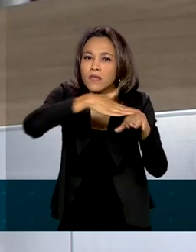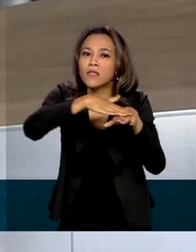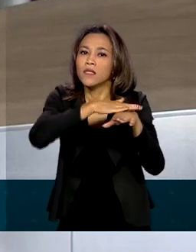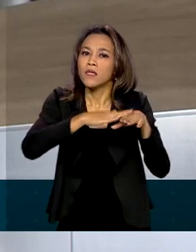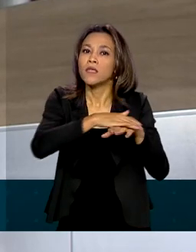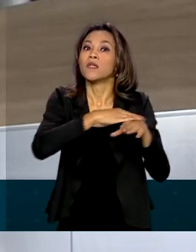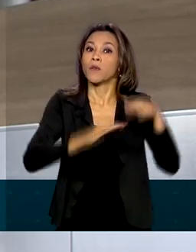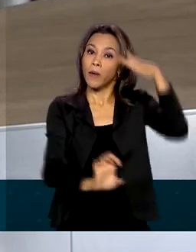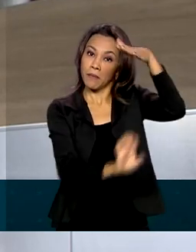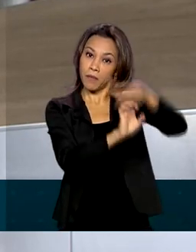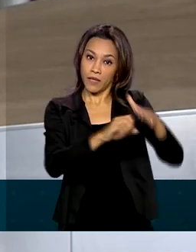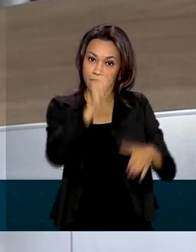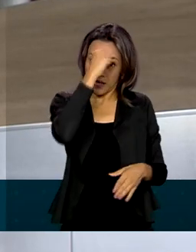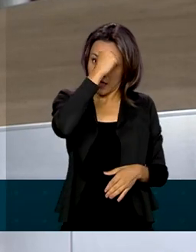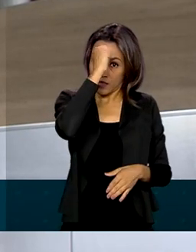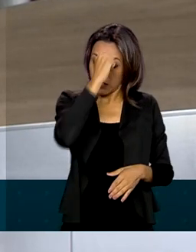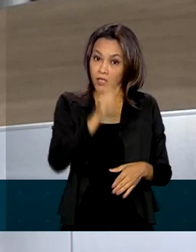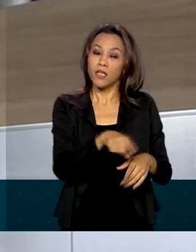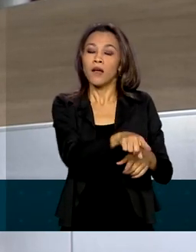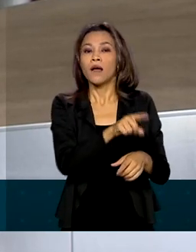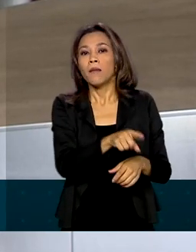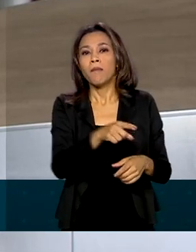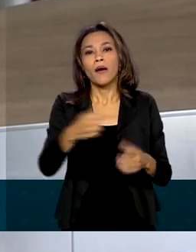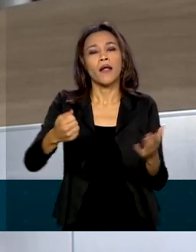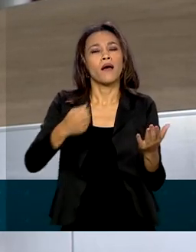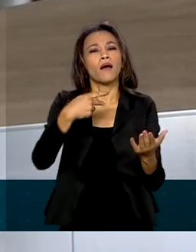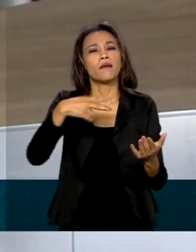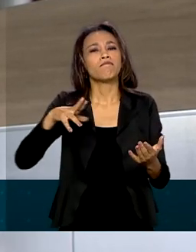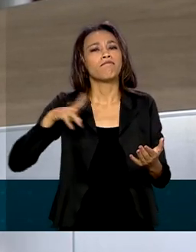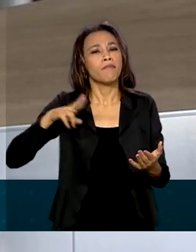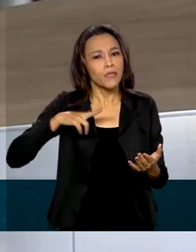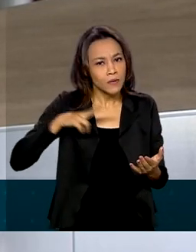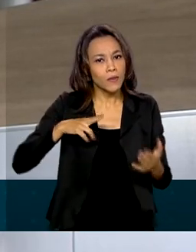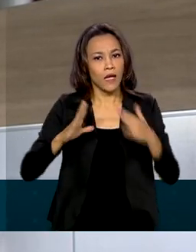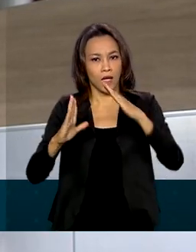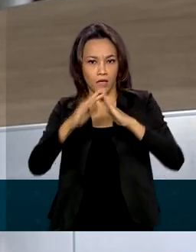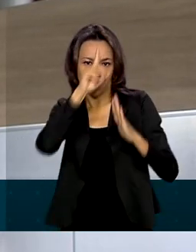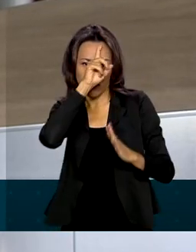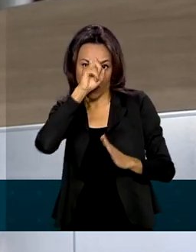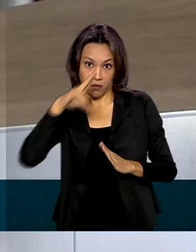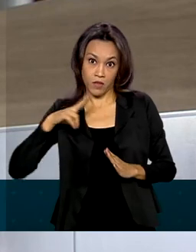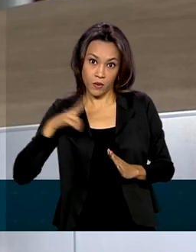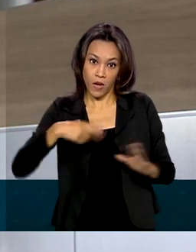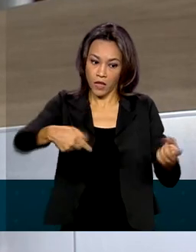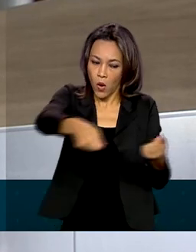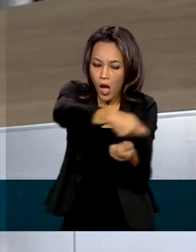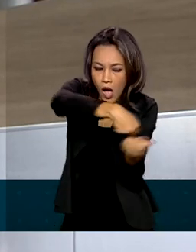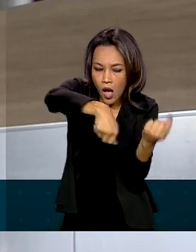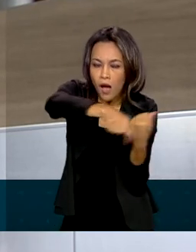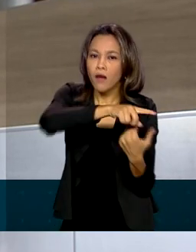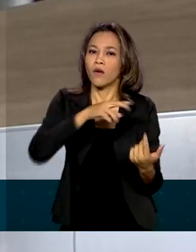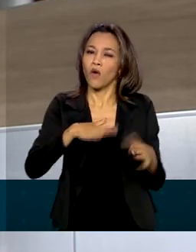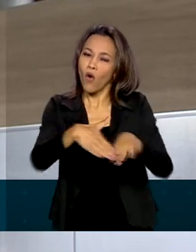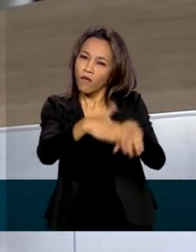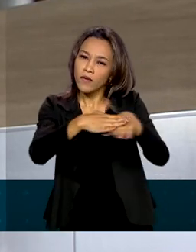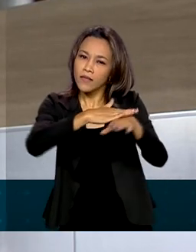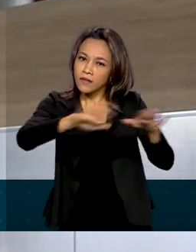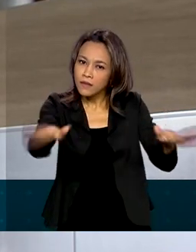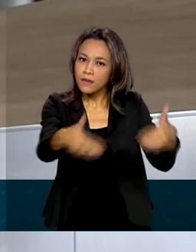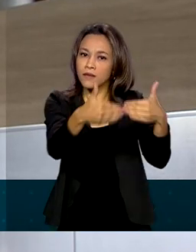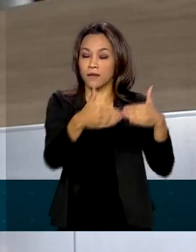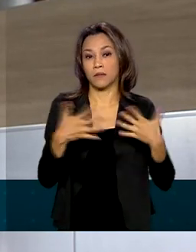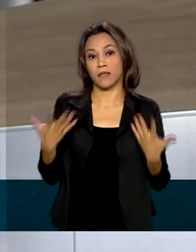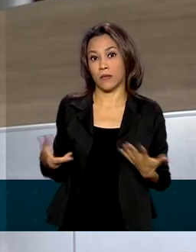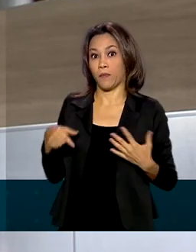milhões de doses para clínicas particulares. Mas, ainda que essa negociação dê certo, o